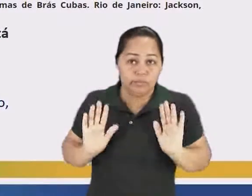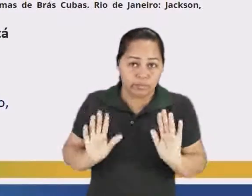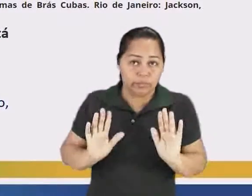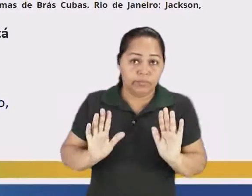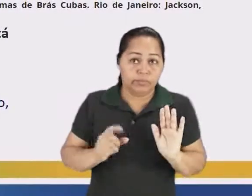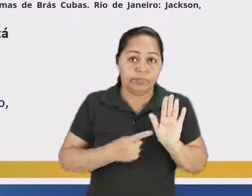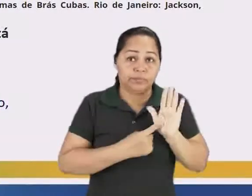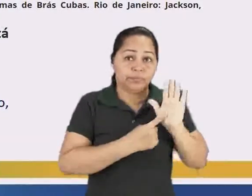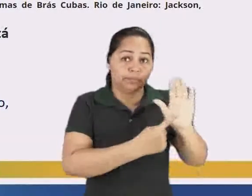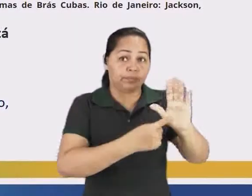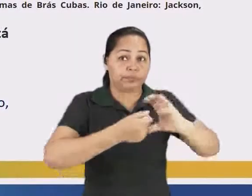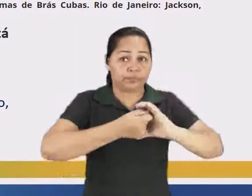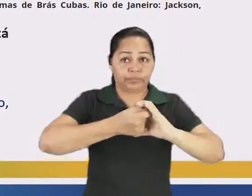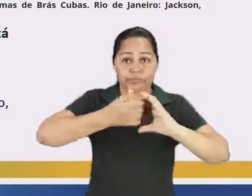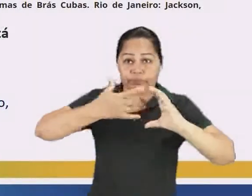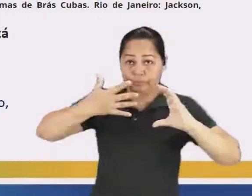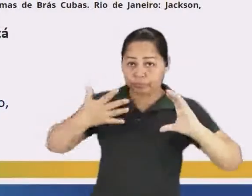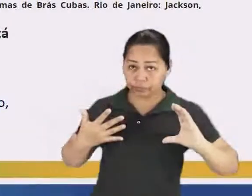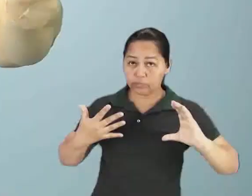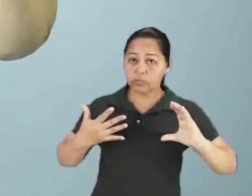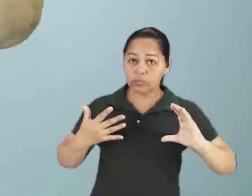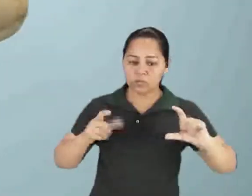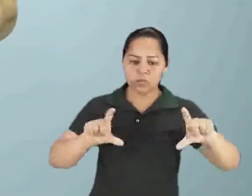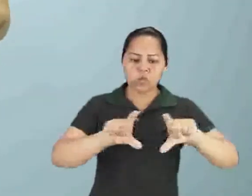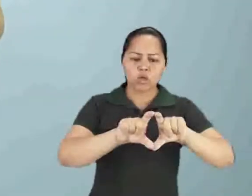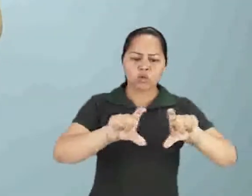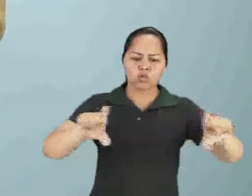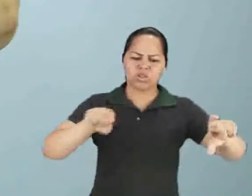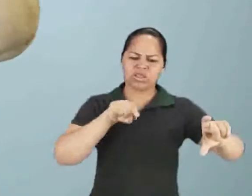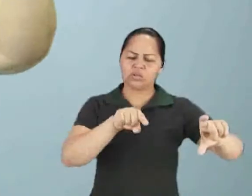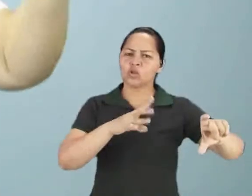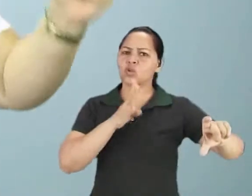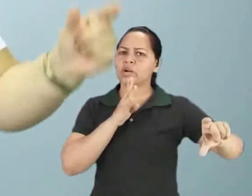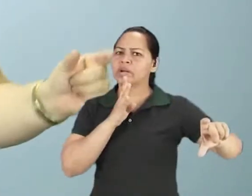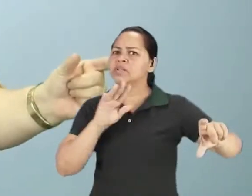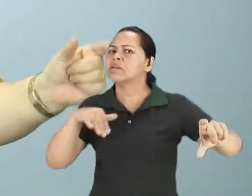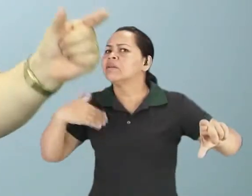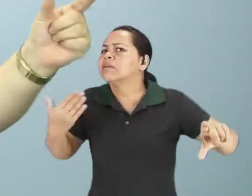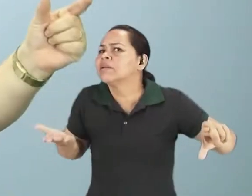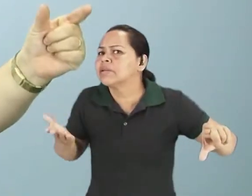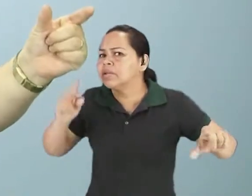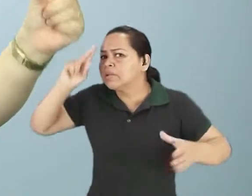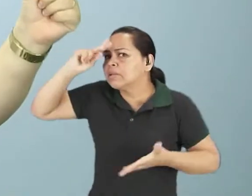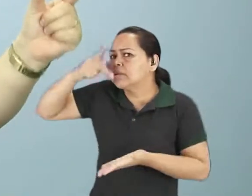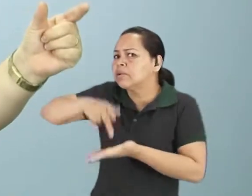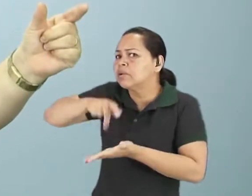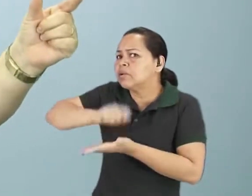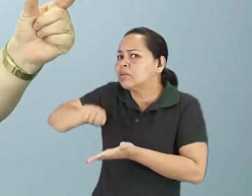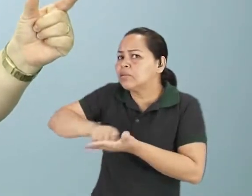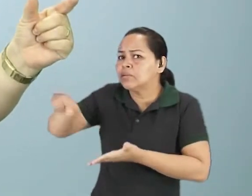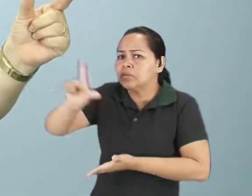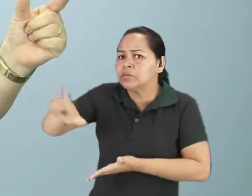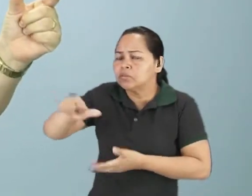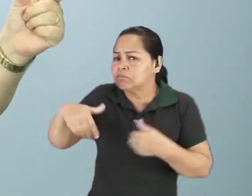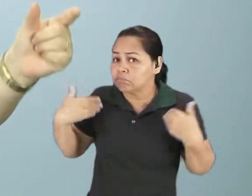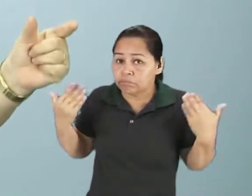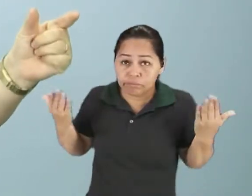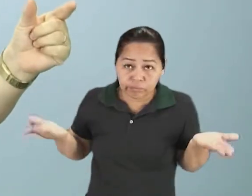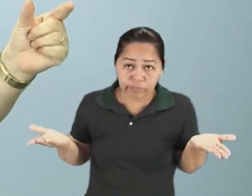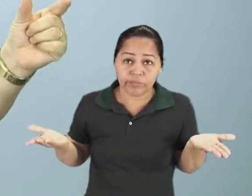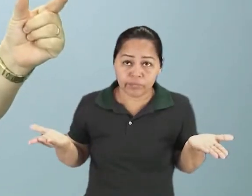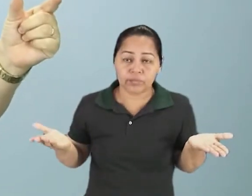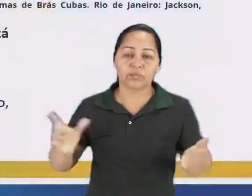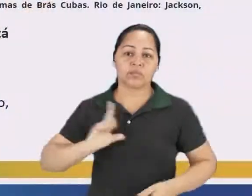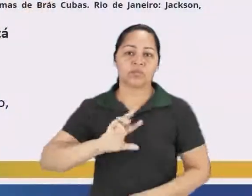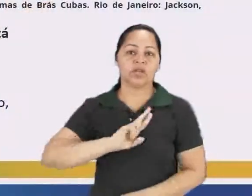identifique uma característica diante de um trecho relativo ao período literário que a gente tem que entender, que